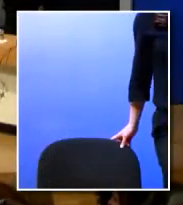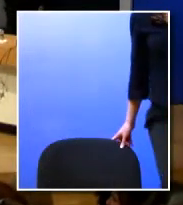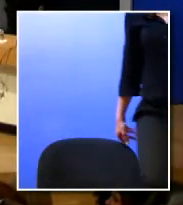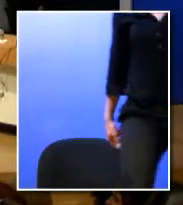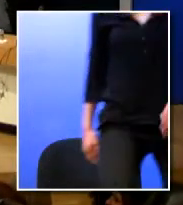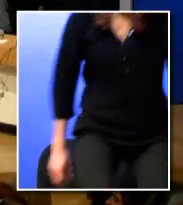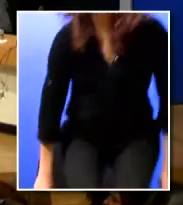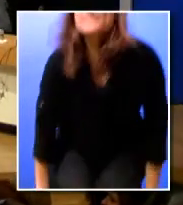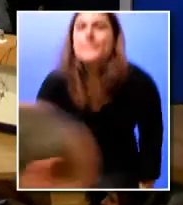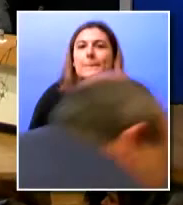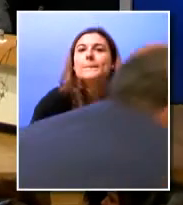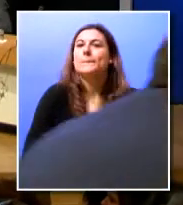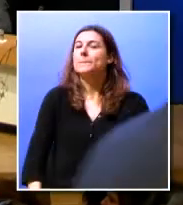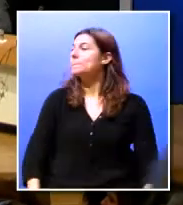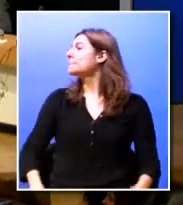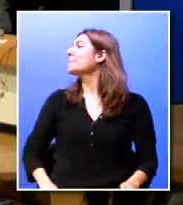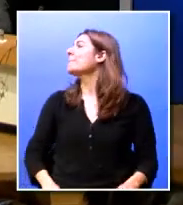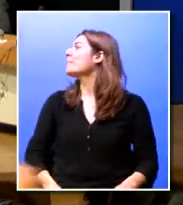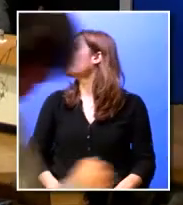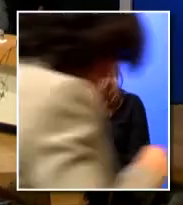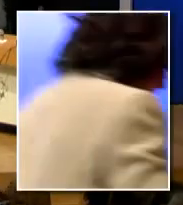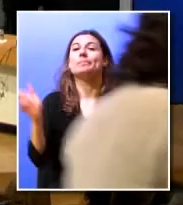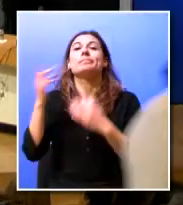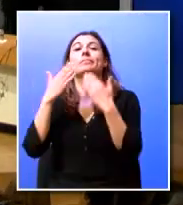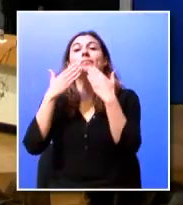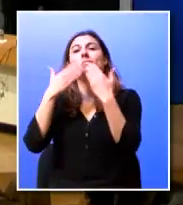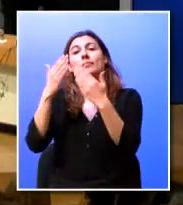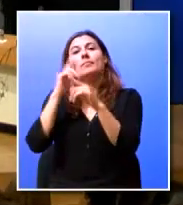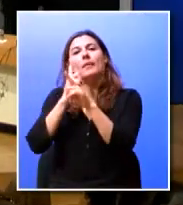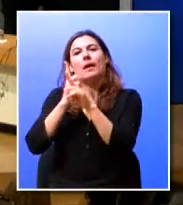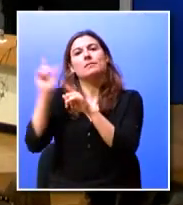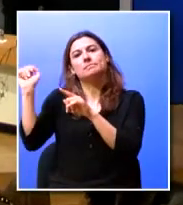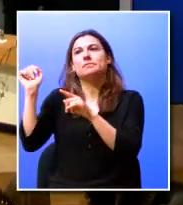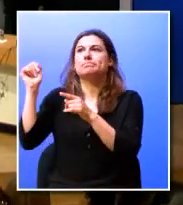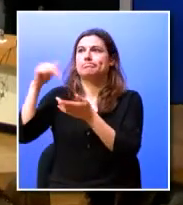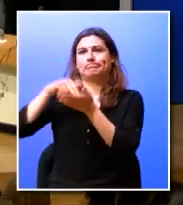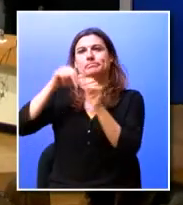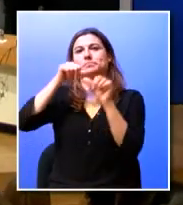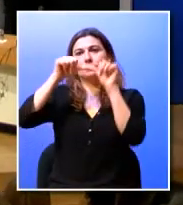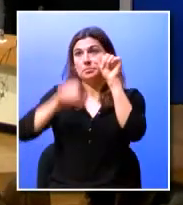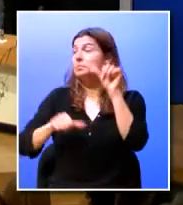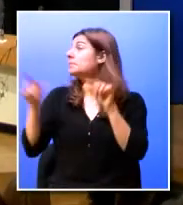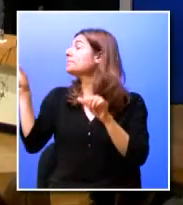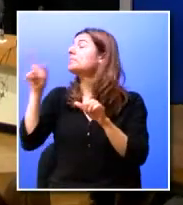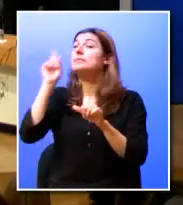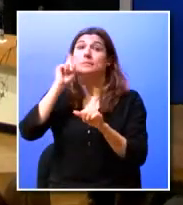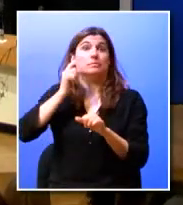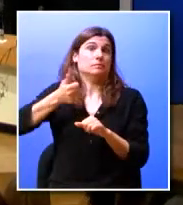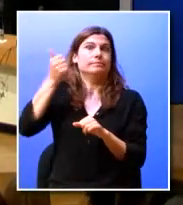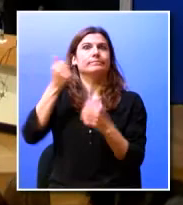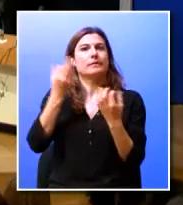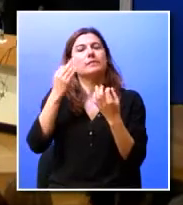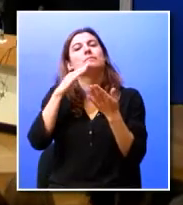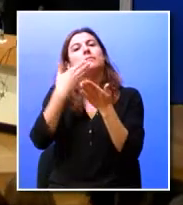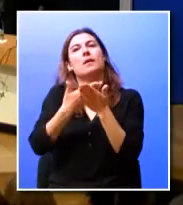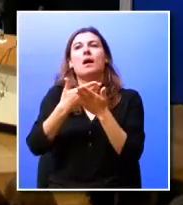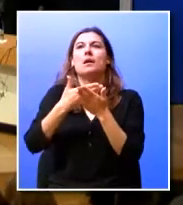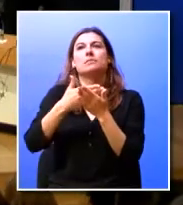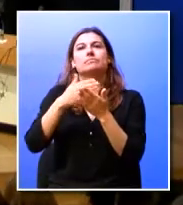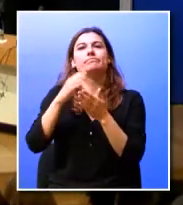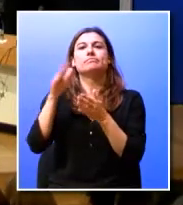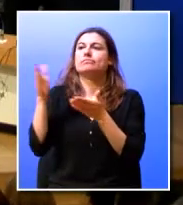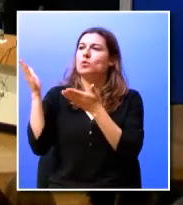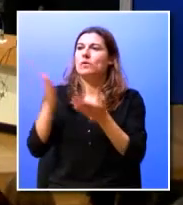muito obrigada pelo cumprimento do tempo que ele estava destinado que é fundamental para que se possa ouvir todos os